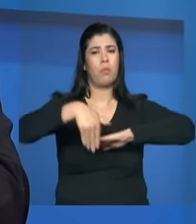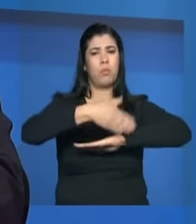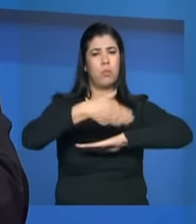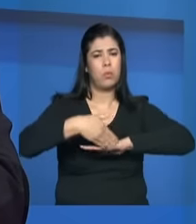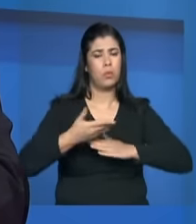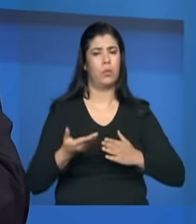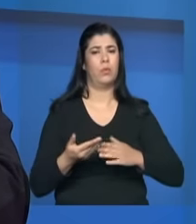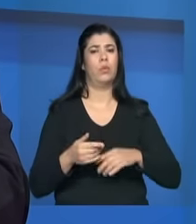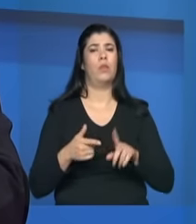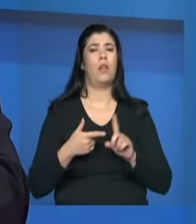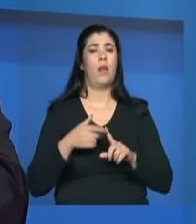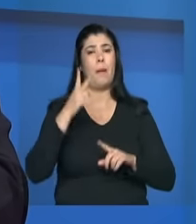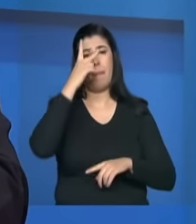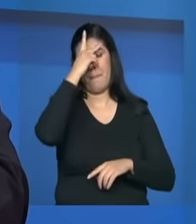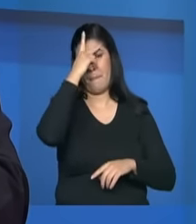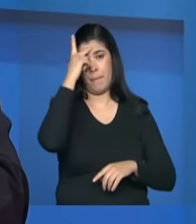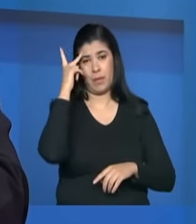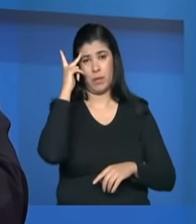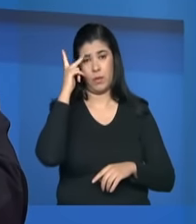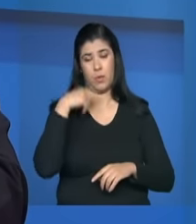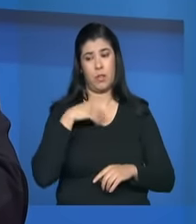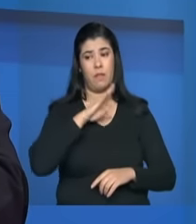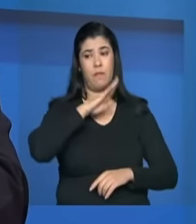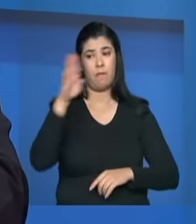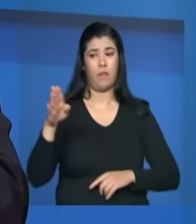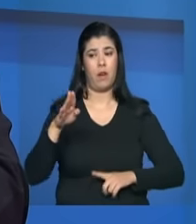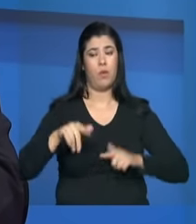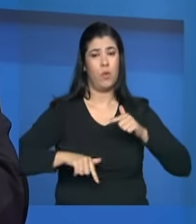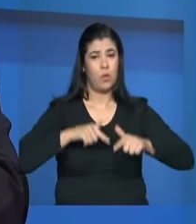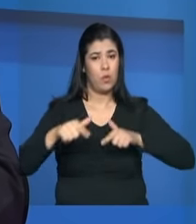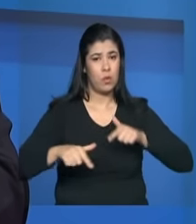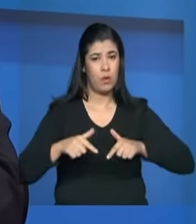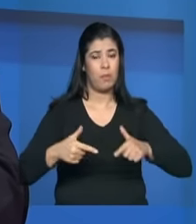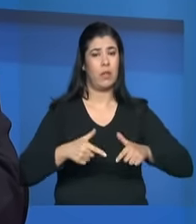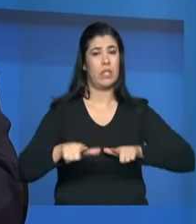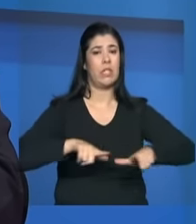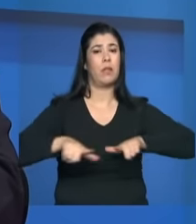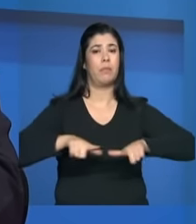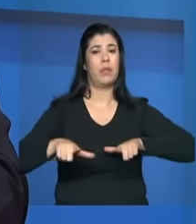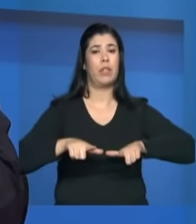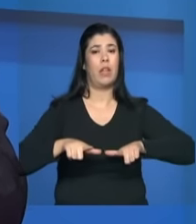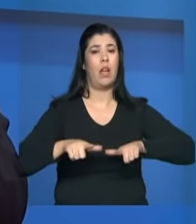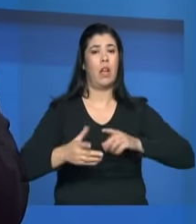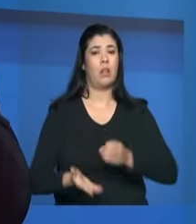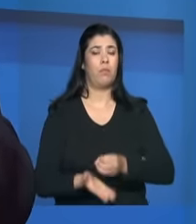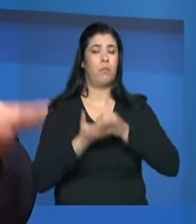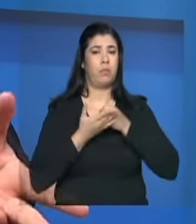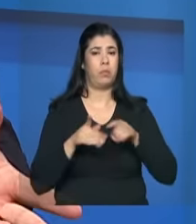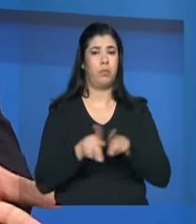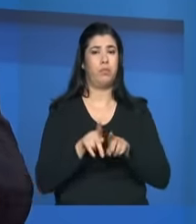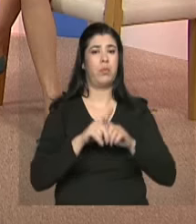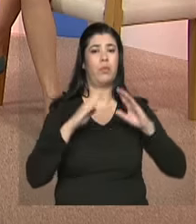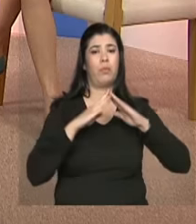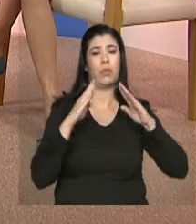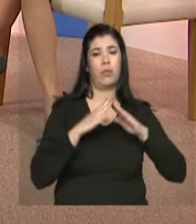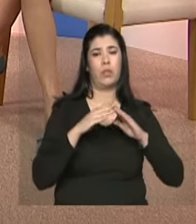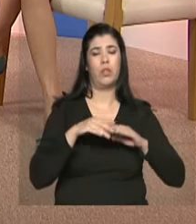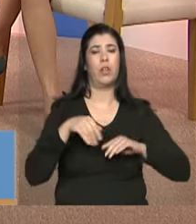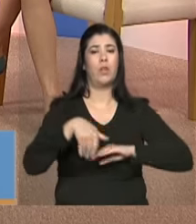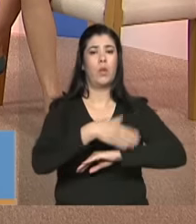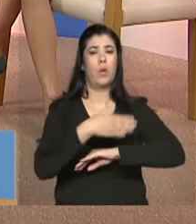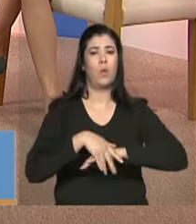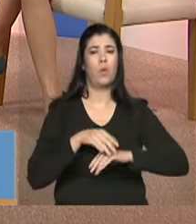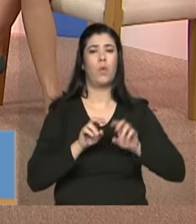que fazem da rua o lugar de sobrevivência e de autossustento de moradia que utilizam os logradouros públicos as